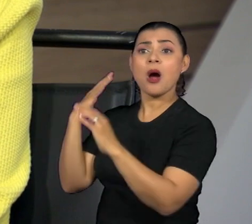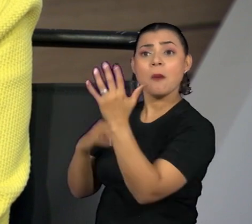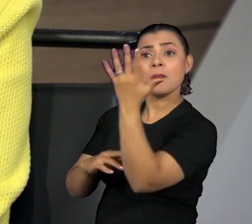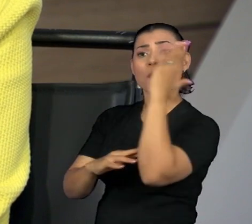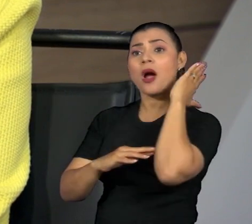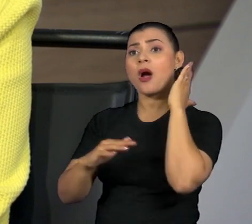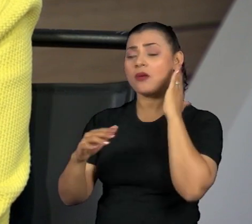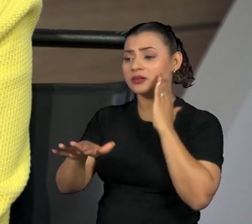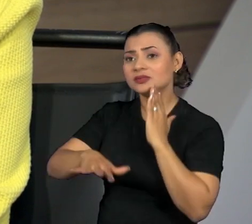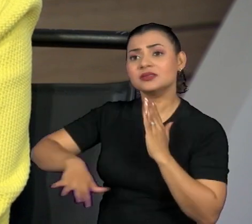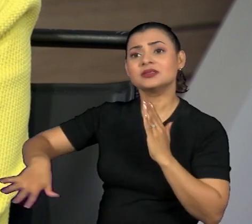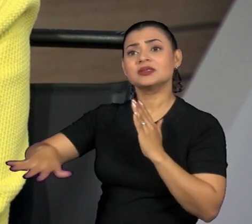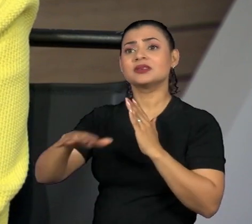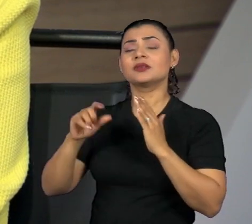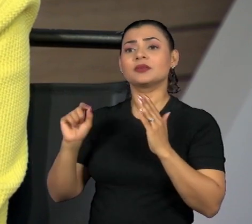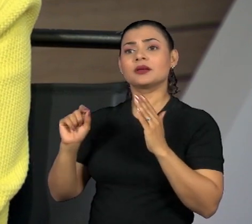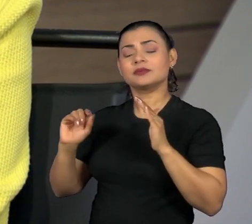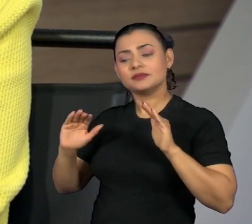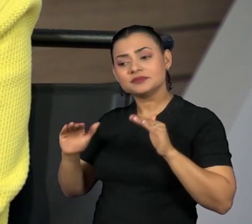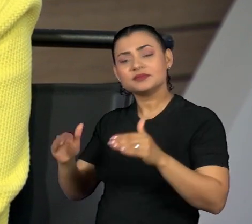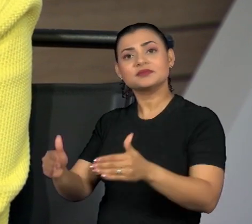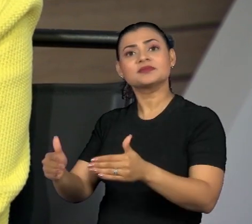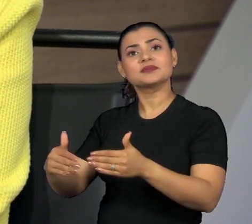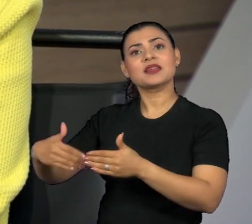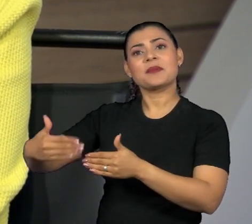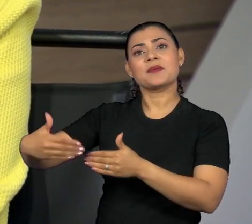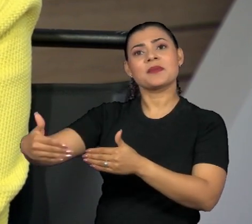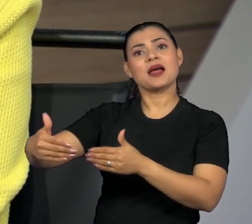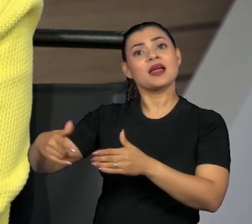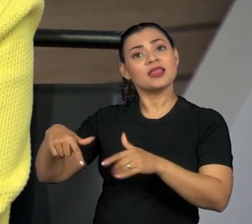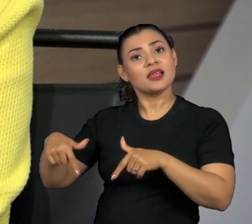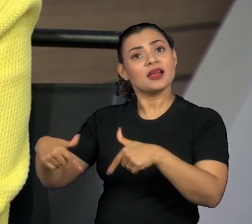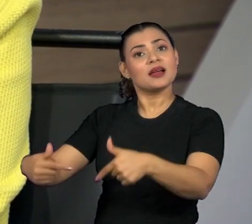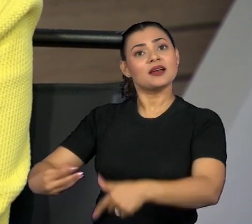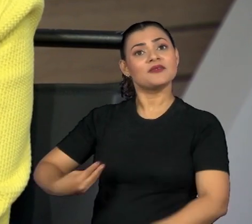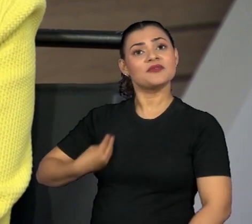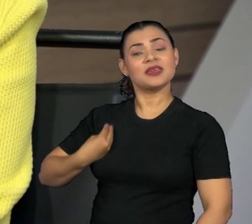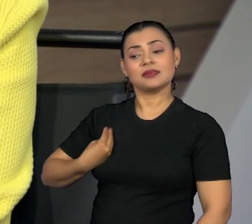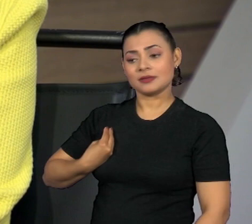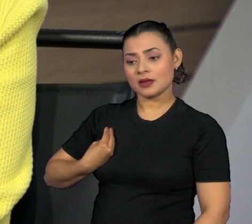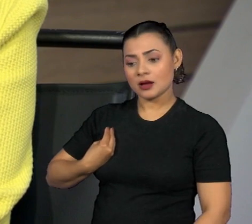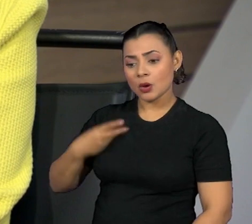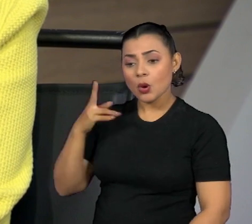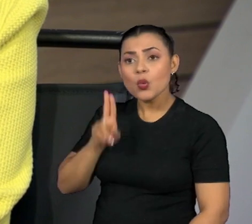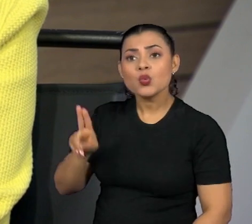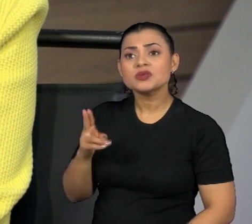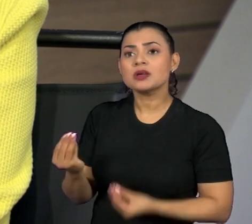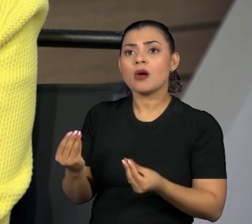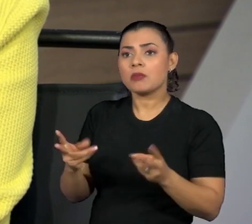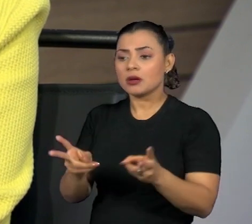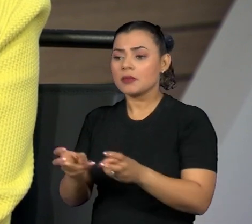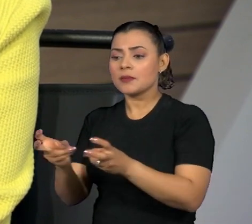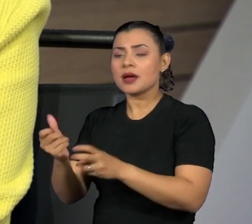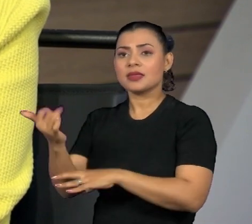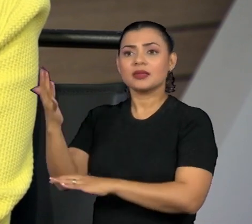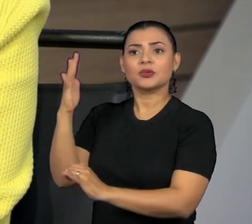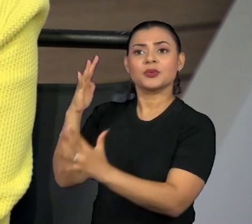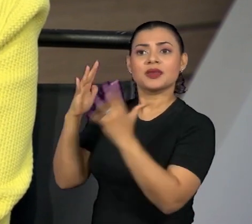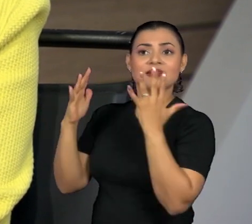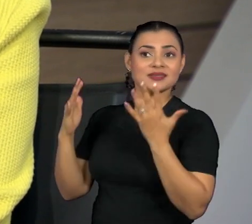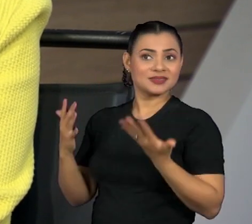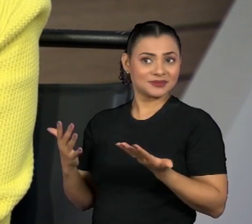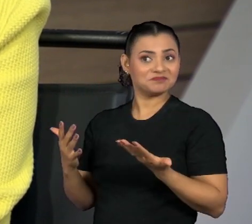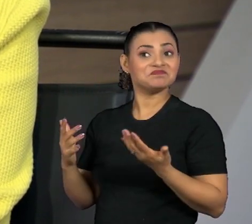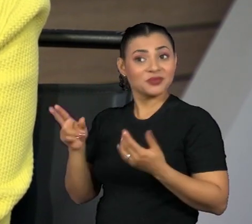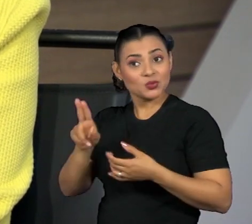direcionando os nossos modos de uso dessa natureza, acaba